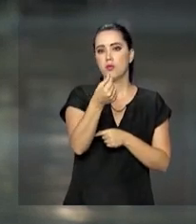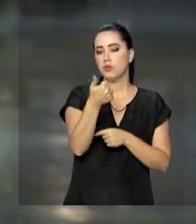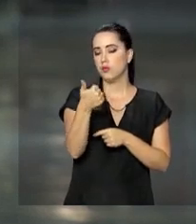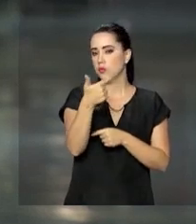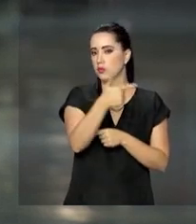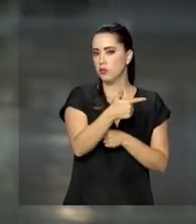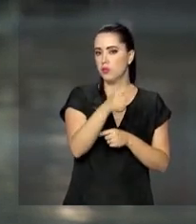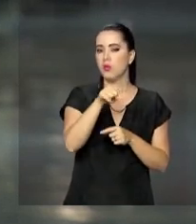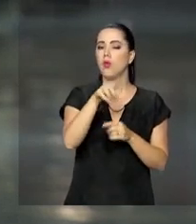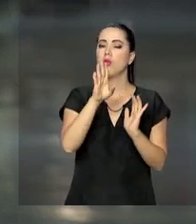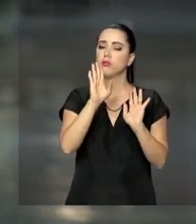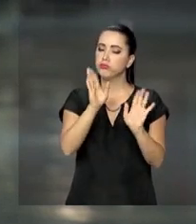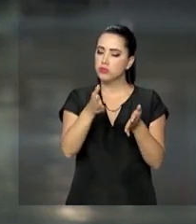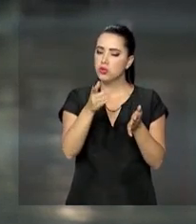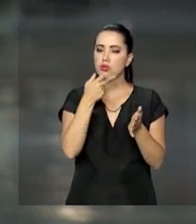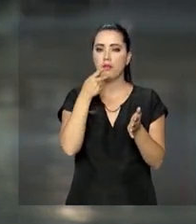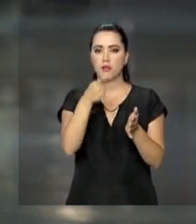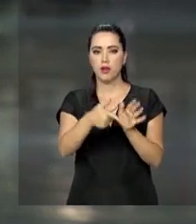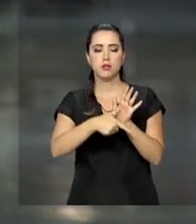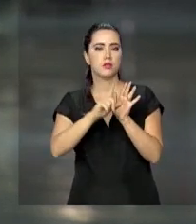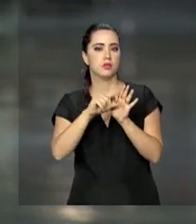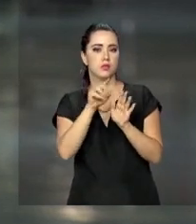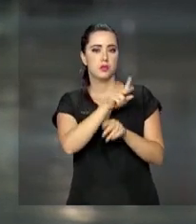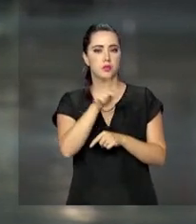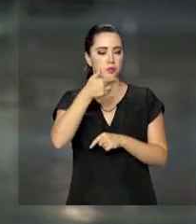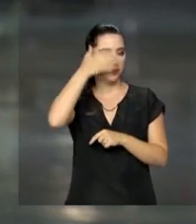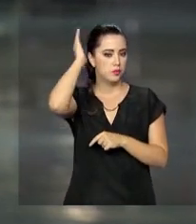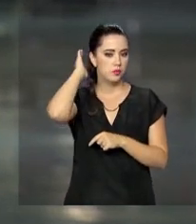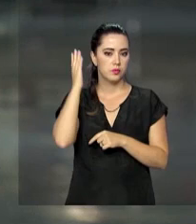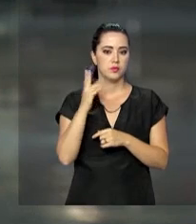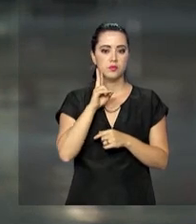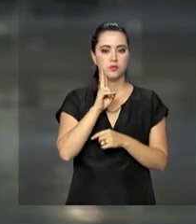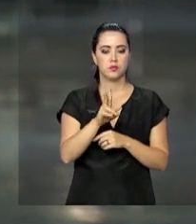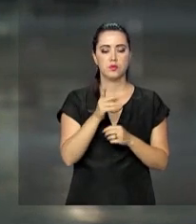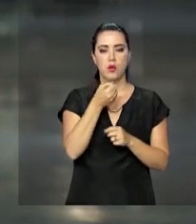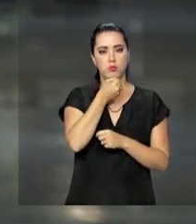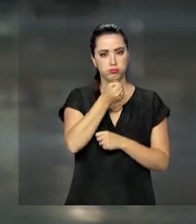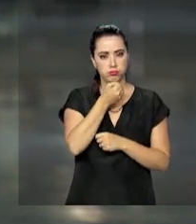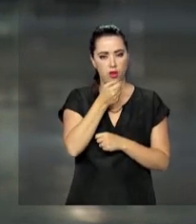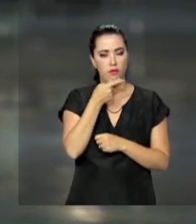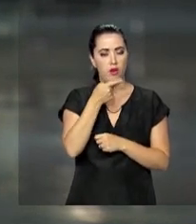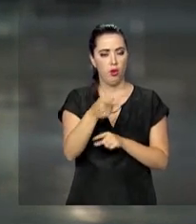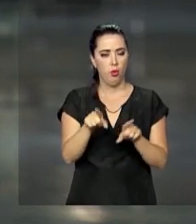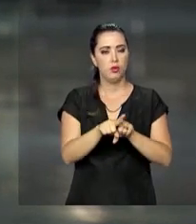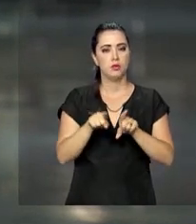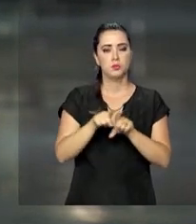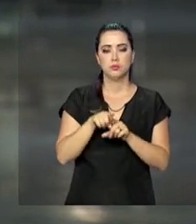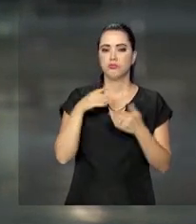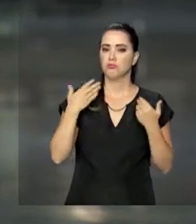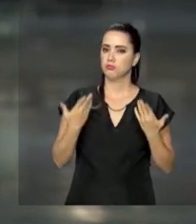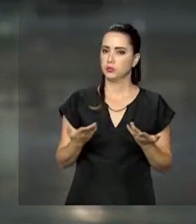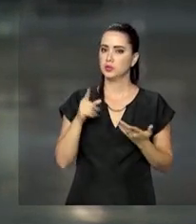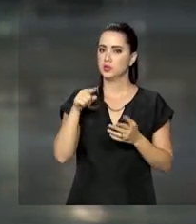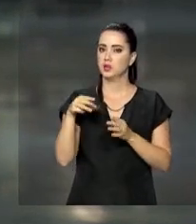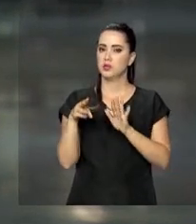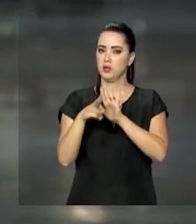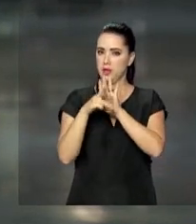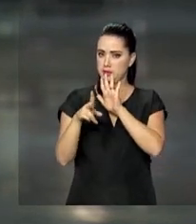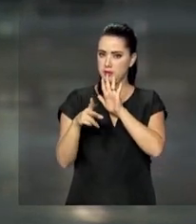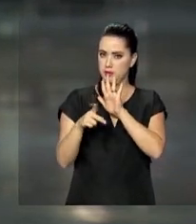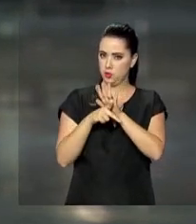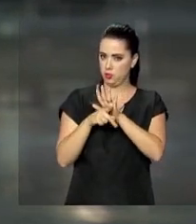Nacional, fato que também foi ressaltado pelo presidente Michel Temer durante a cerimônia. O presidente disse que essas medidas